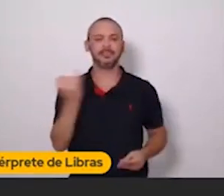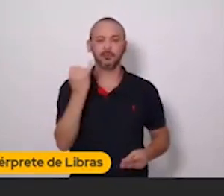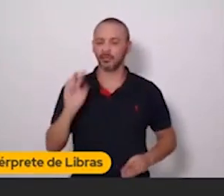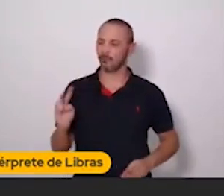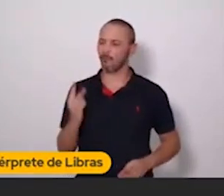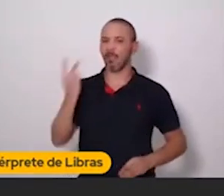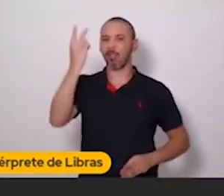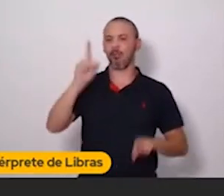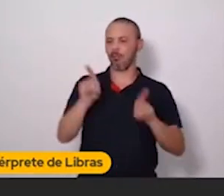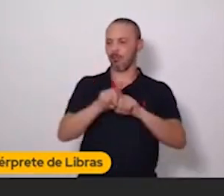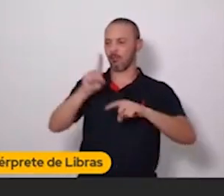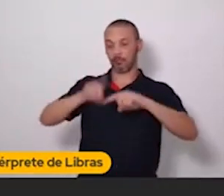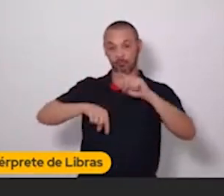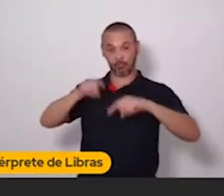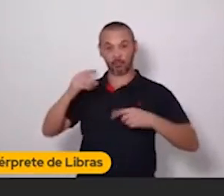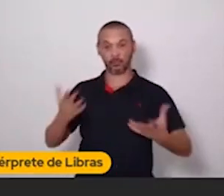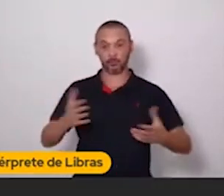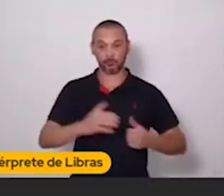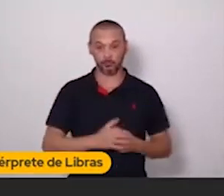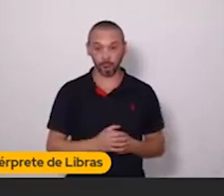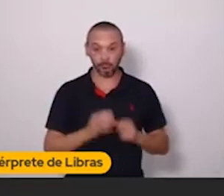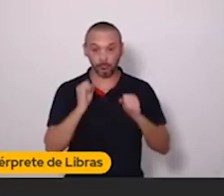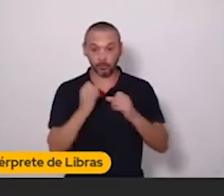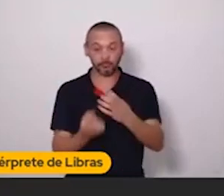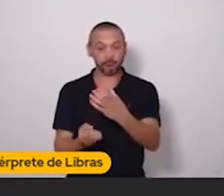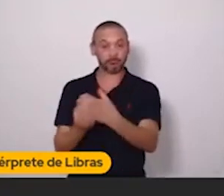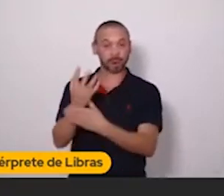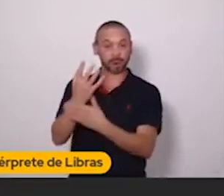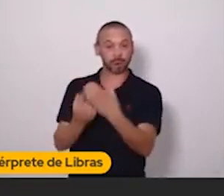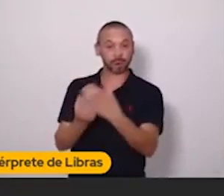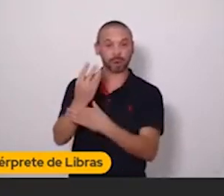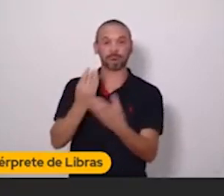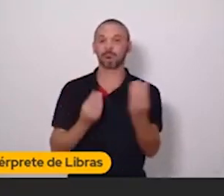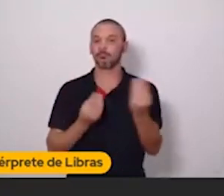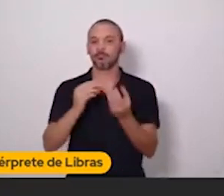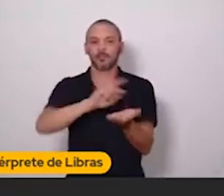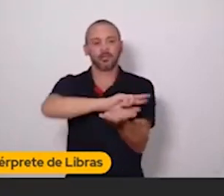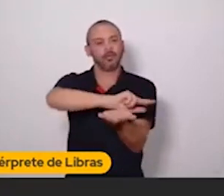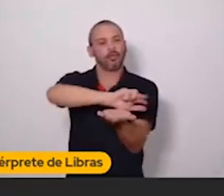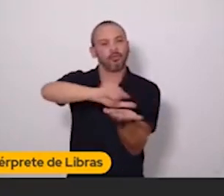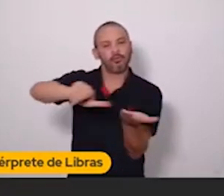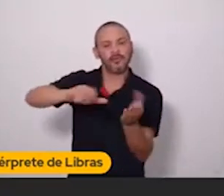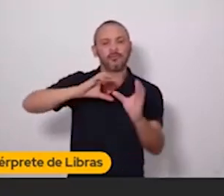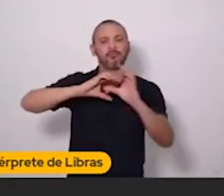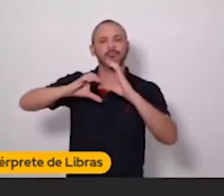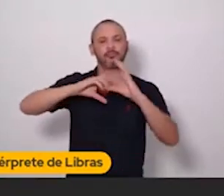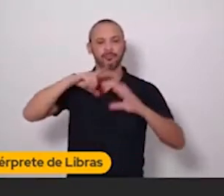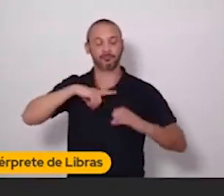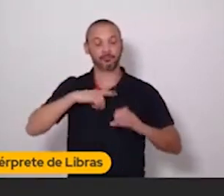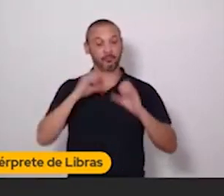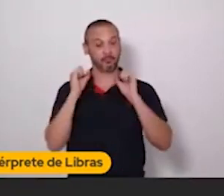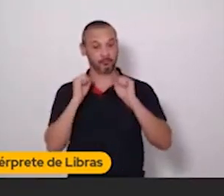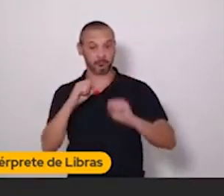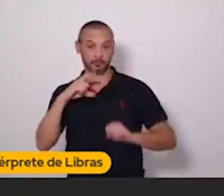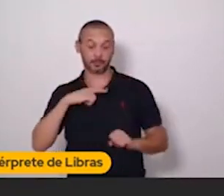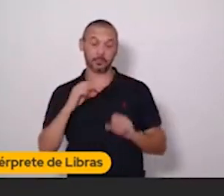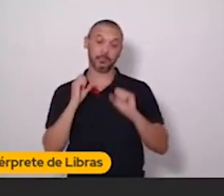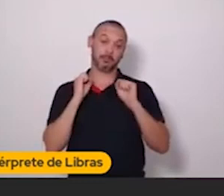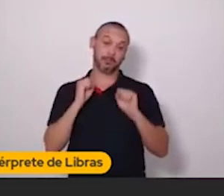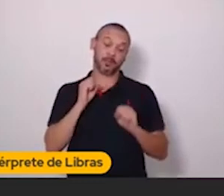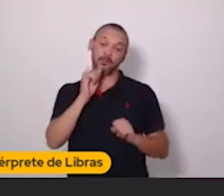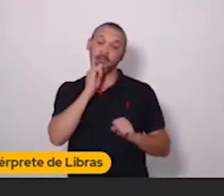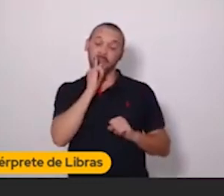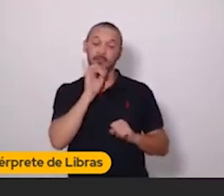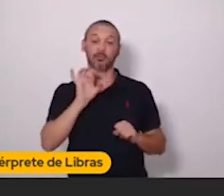conteúdo. E você pode criar conteúdo através de vários veículos, né? O conteúdo, ele pode não estar